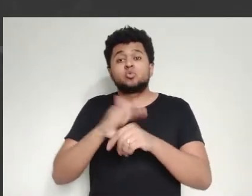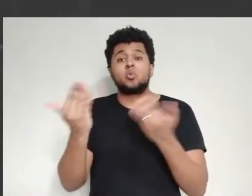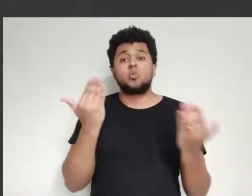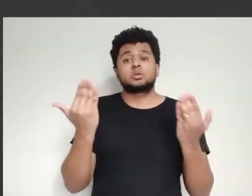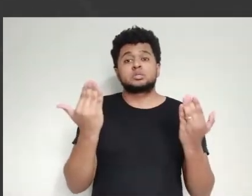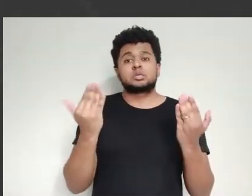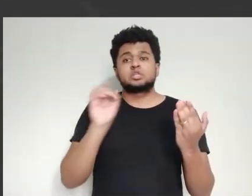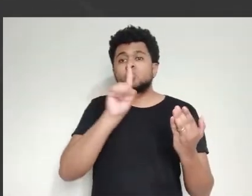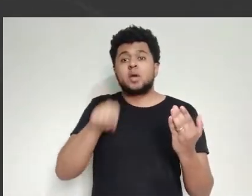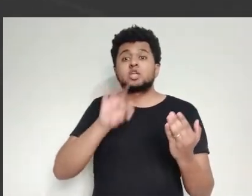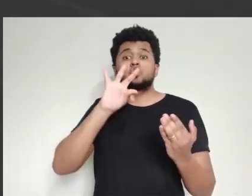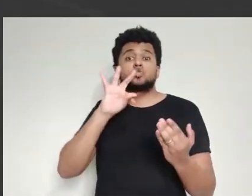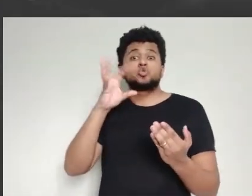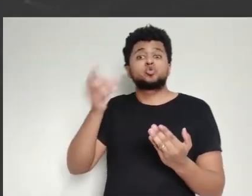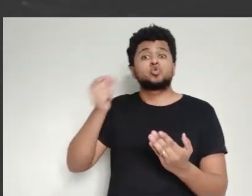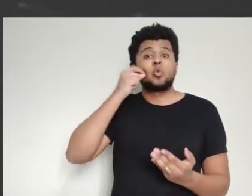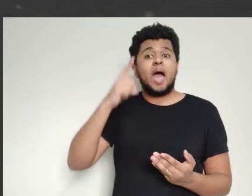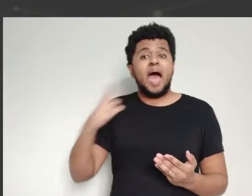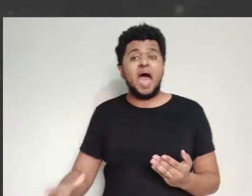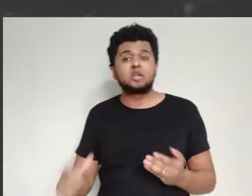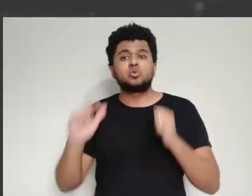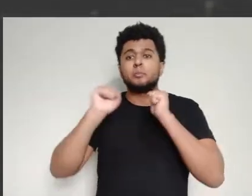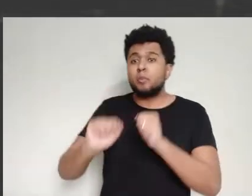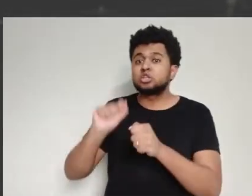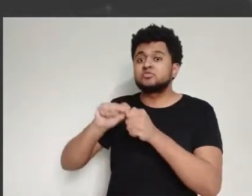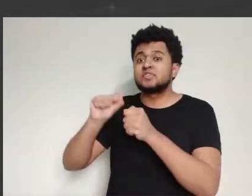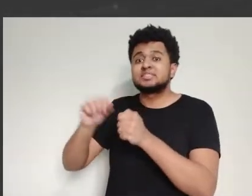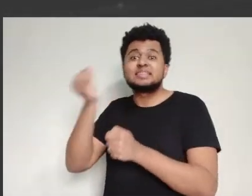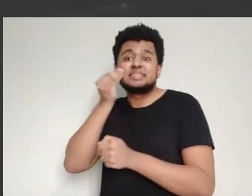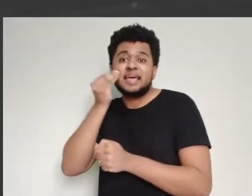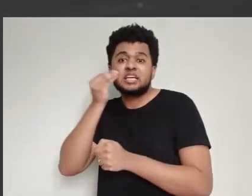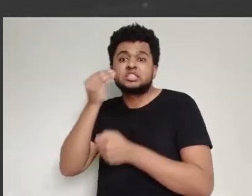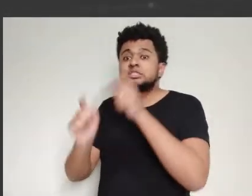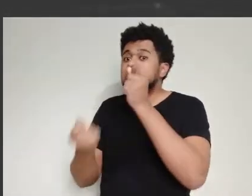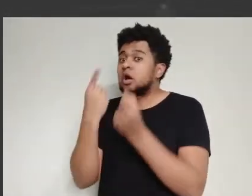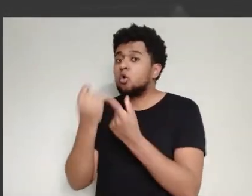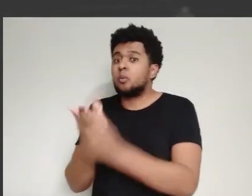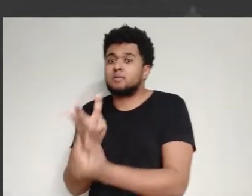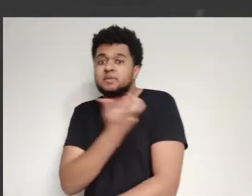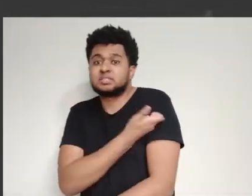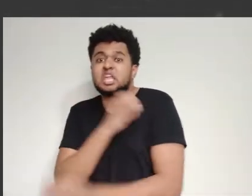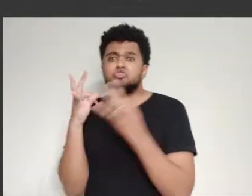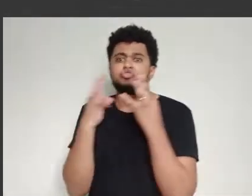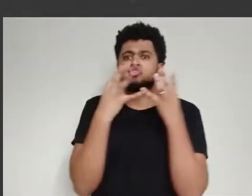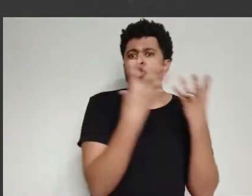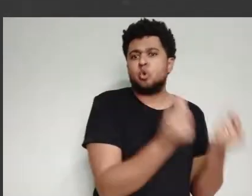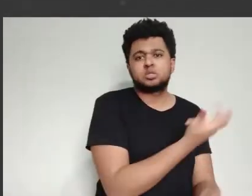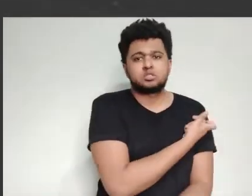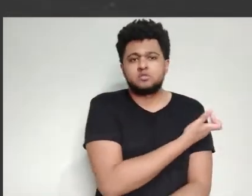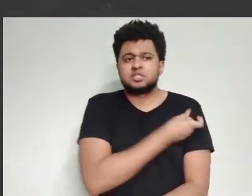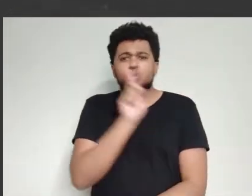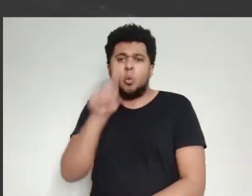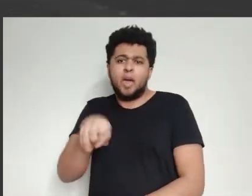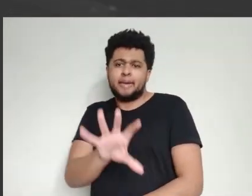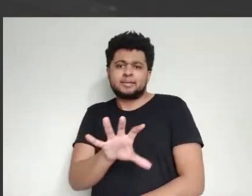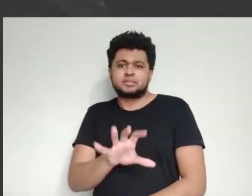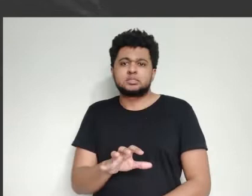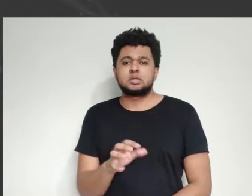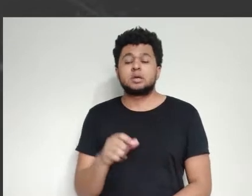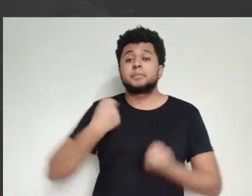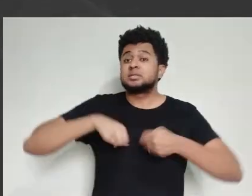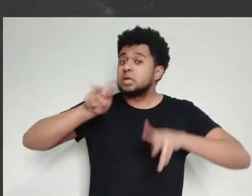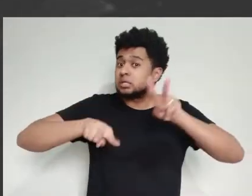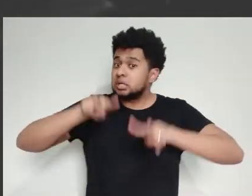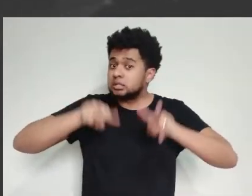in vitro, eu consigo fazer os testes em animais. Então, eu vou para os testes em biotério. Então, são chamados testes pré